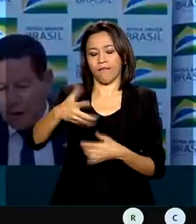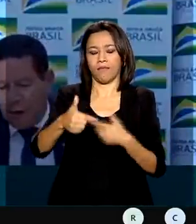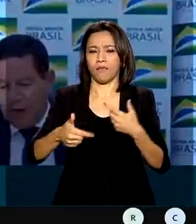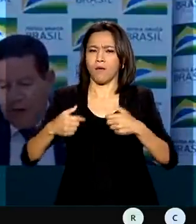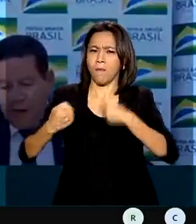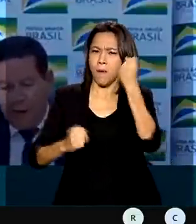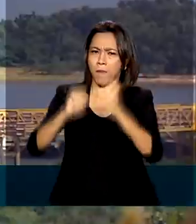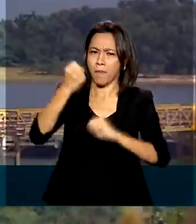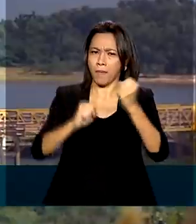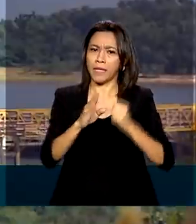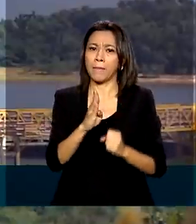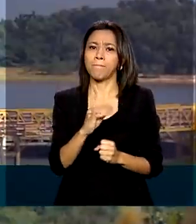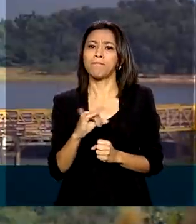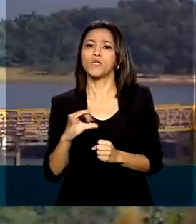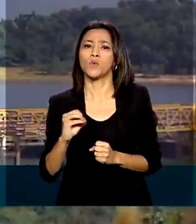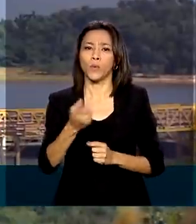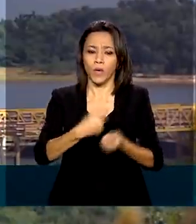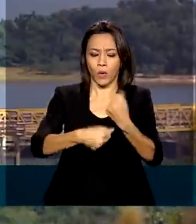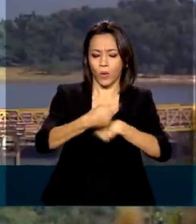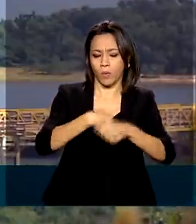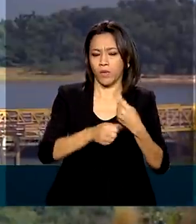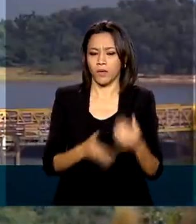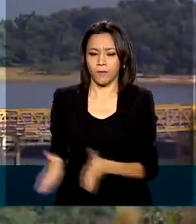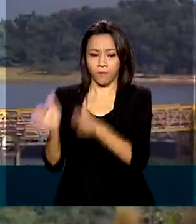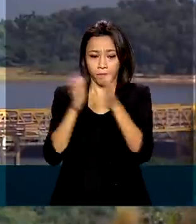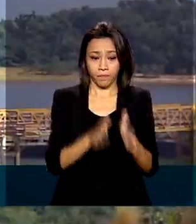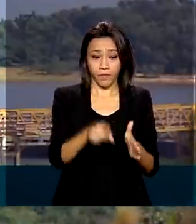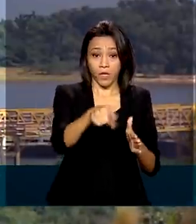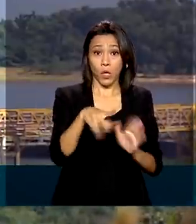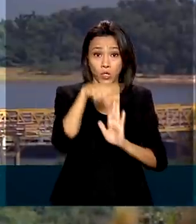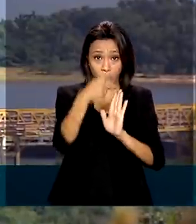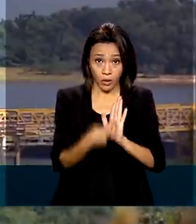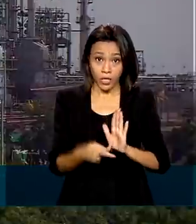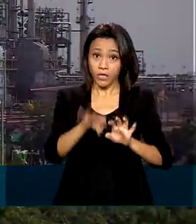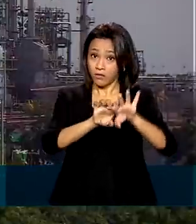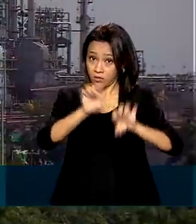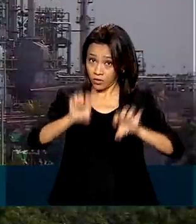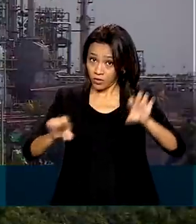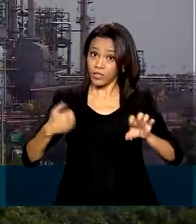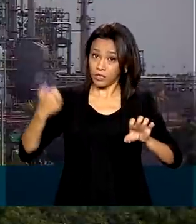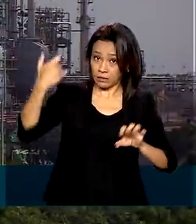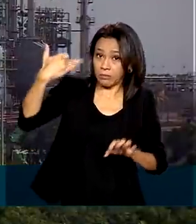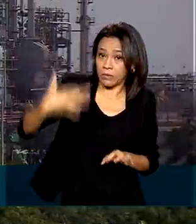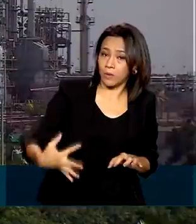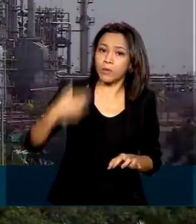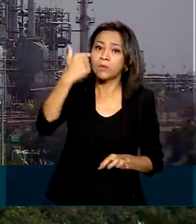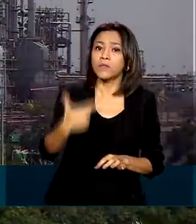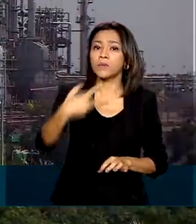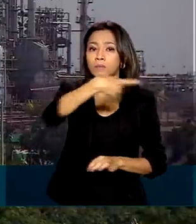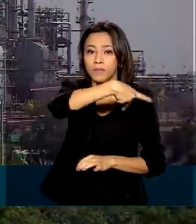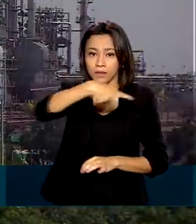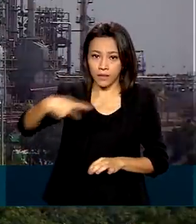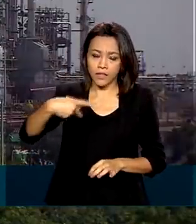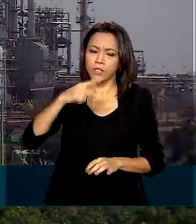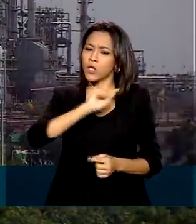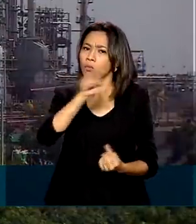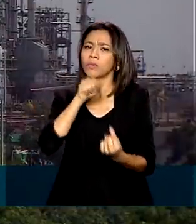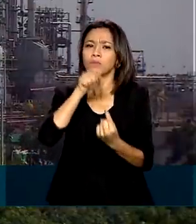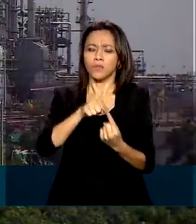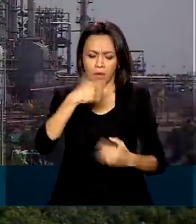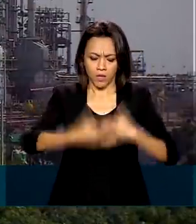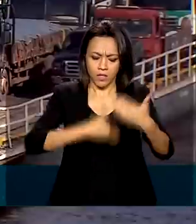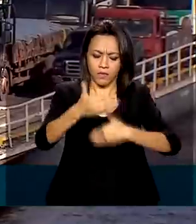e da minha economia. Entre os projetos de infraestrutura citados pelo vice-presidente como fundamentais para o desenvolvimento